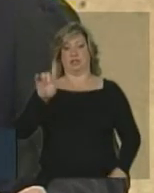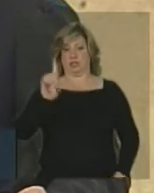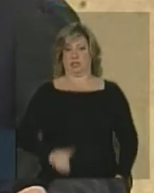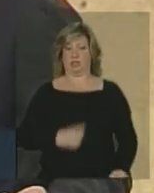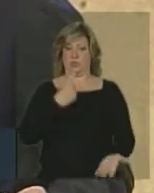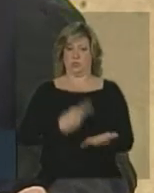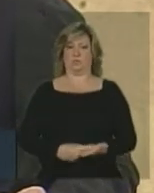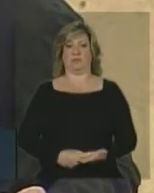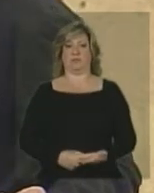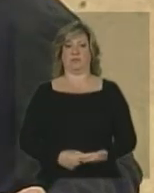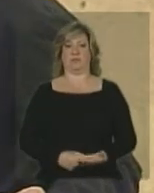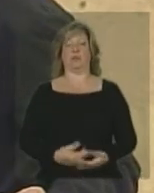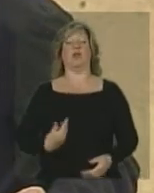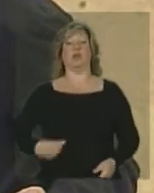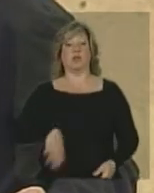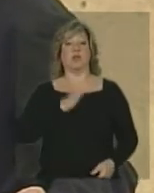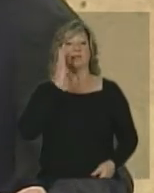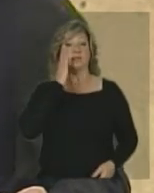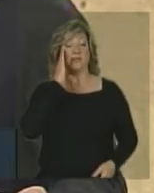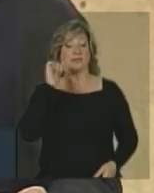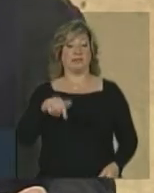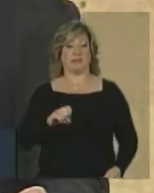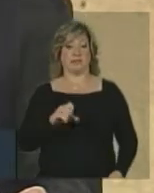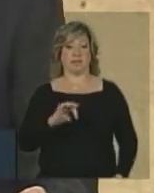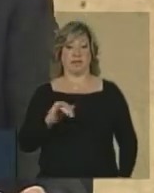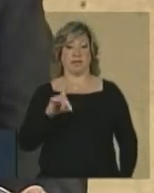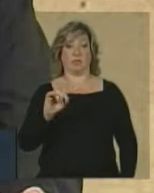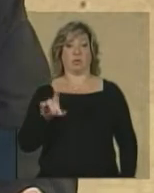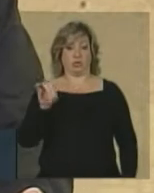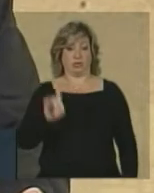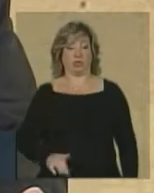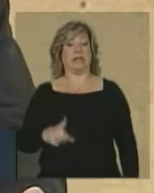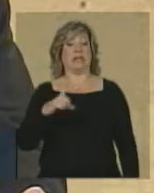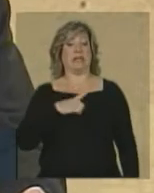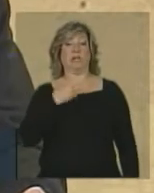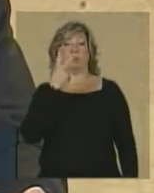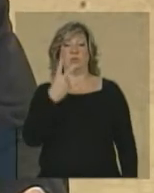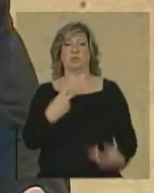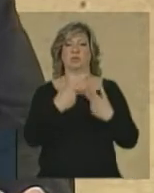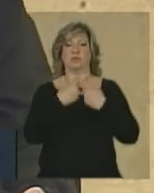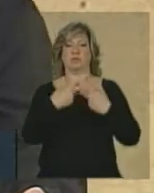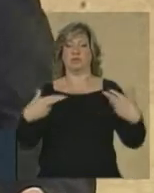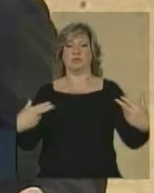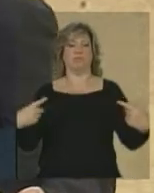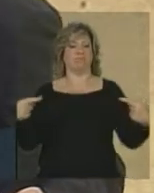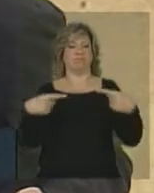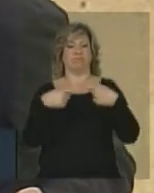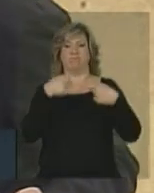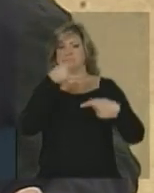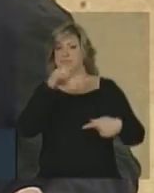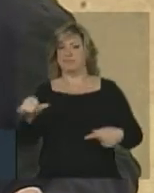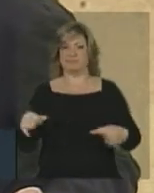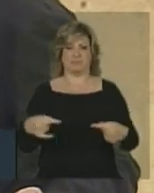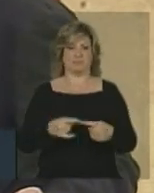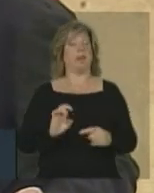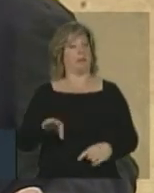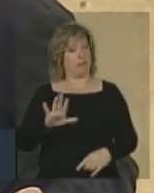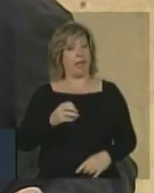É sabido, senhora presidente, que no Estado de Direito, há duas vertentes que estão permanentemente em choque, e é bom que estejam.